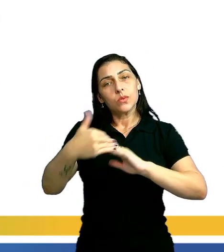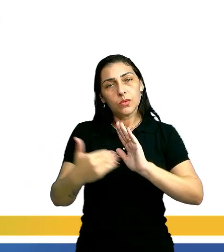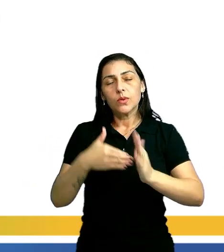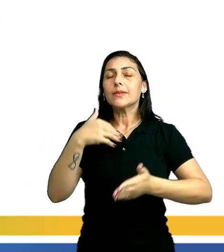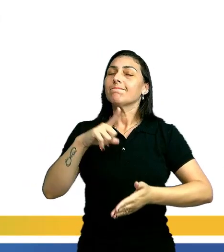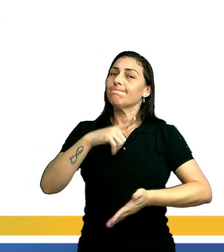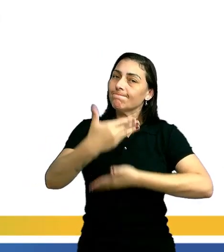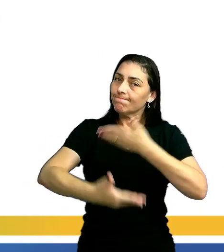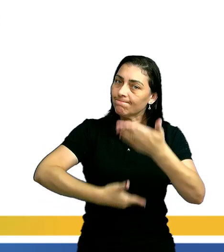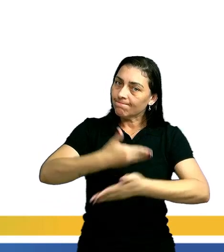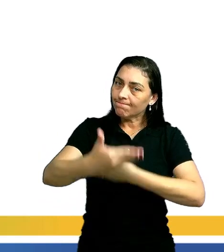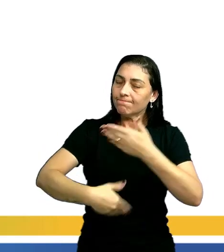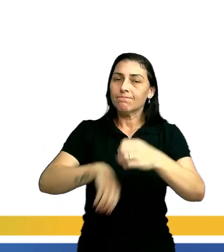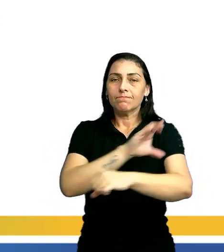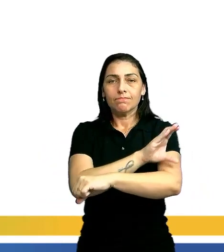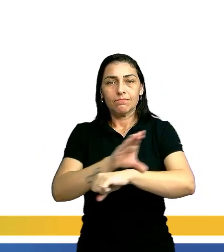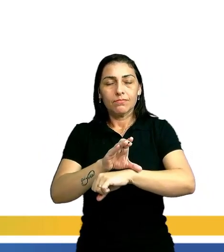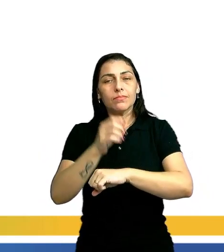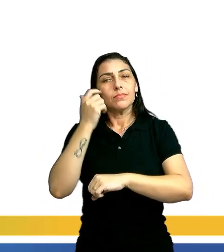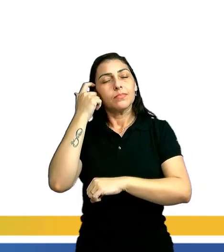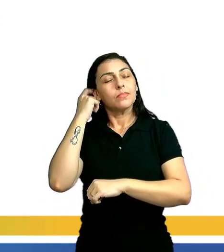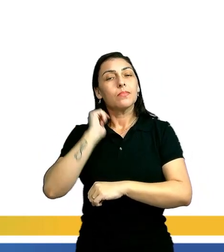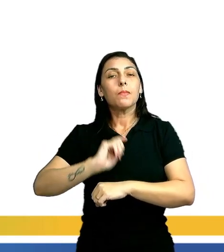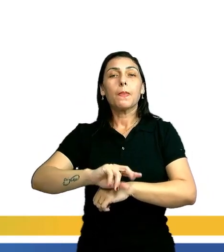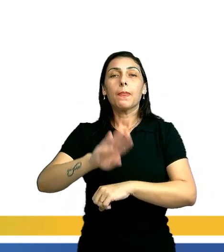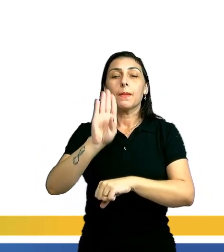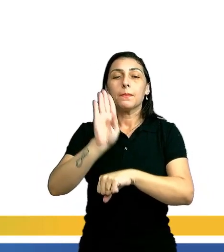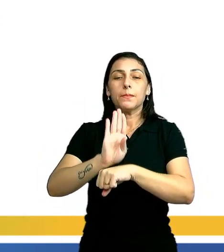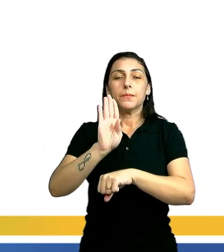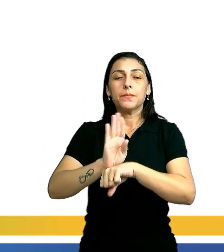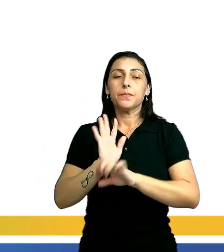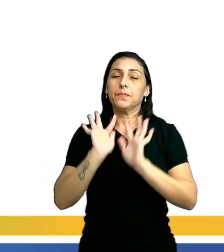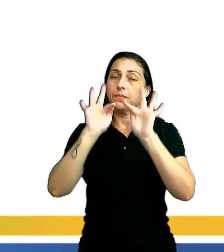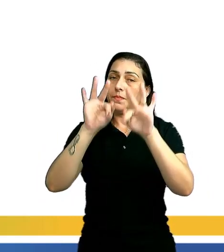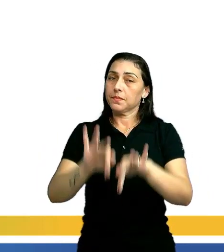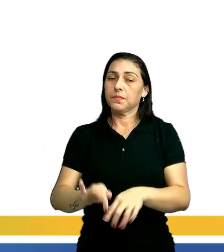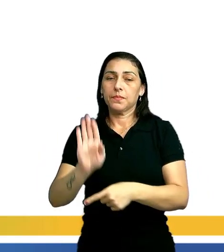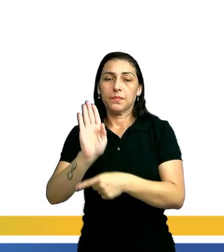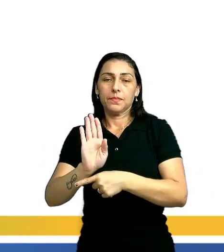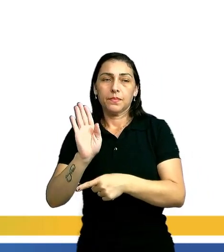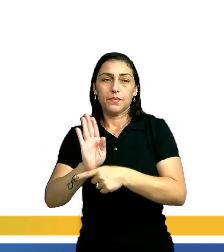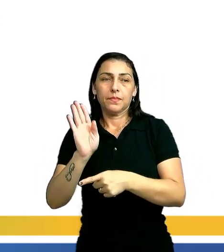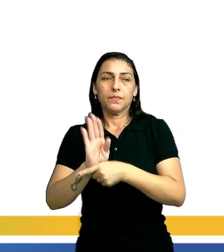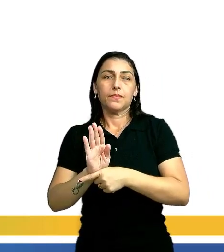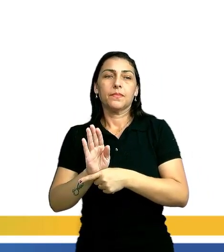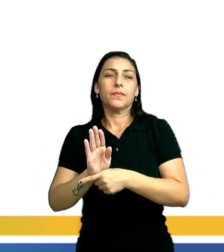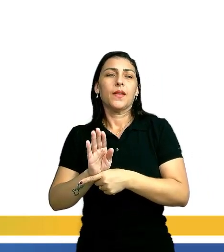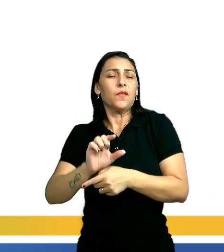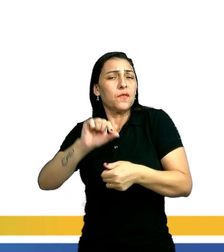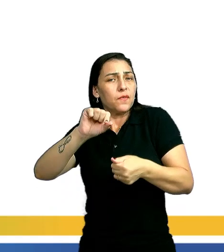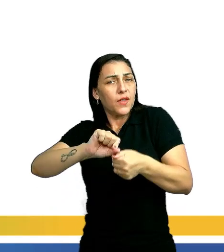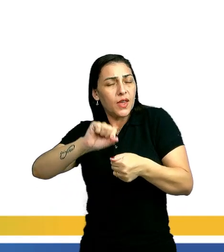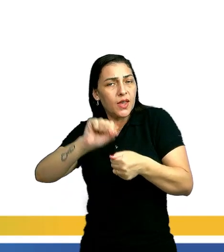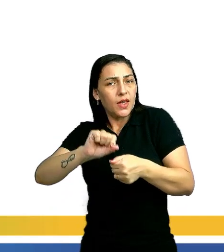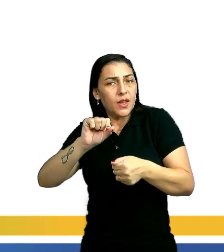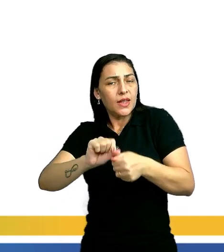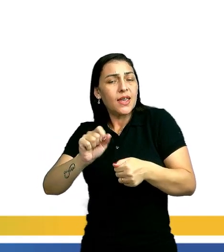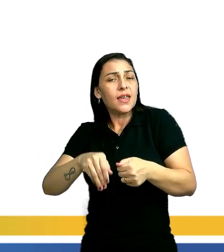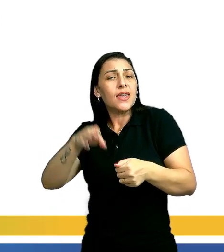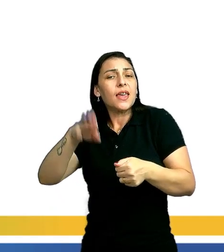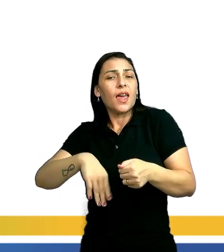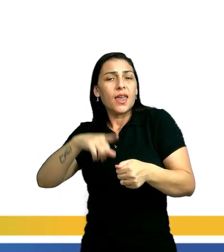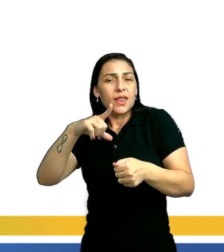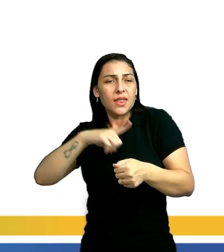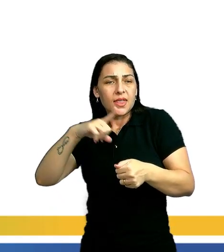relação direta com a cultura. Olha só a letra B. O finalzinho da letra B. E realizada por quem